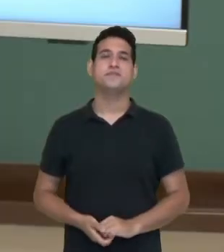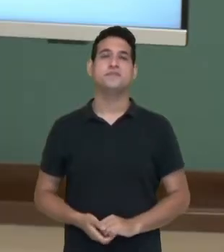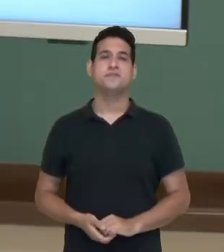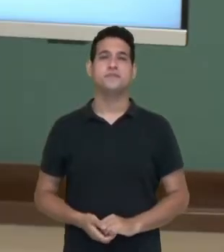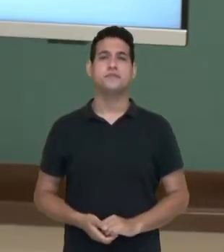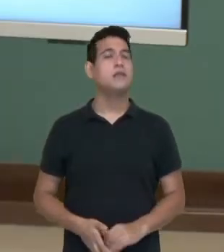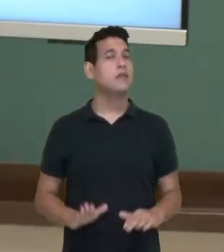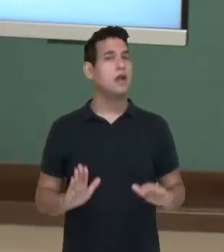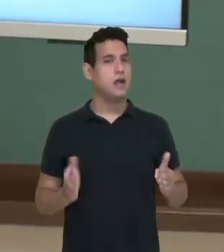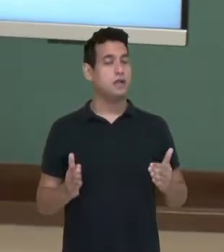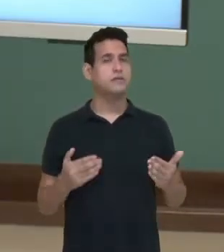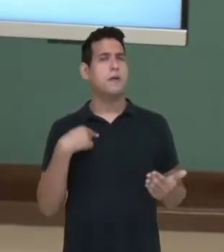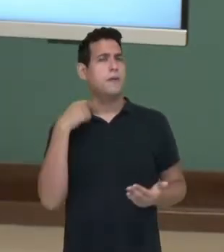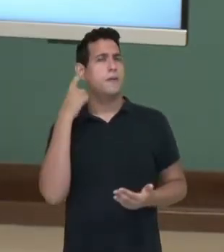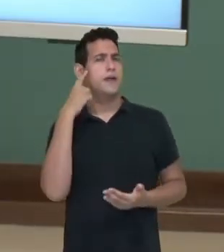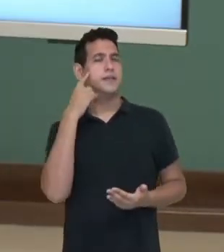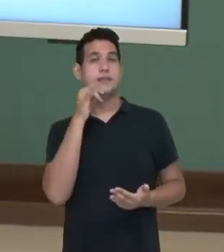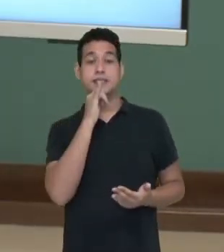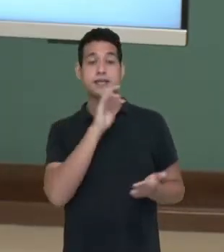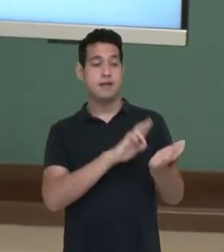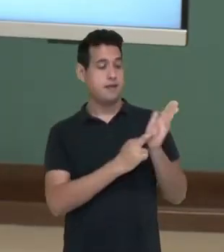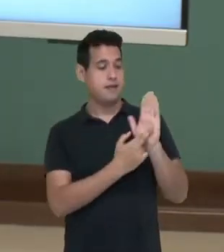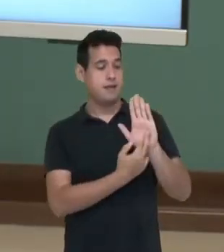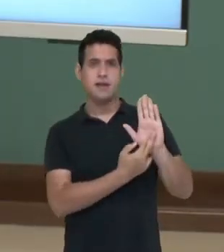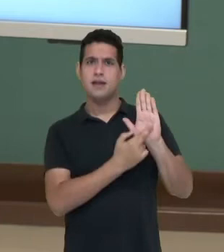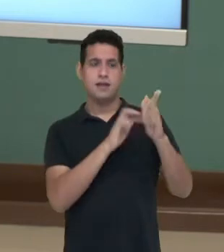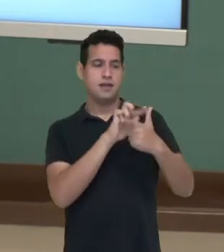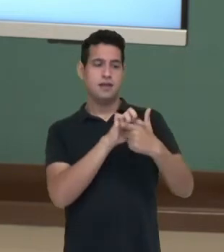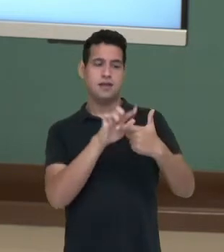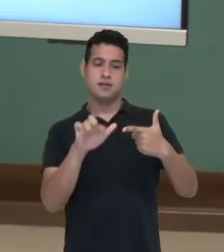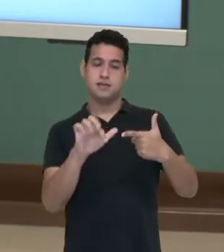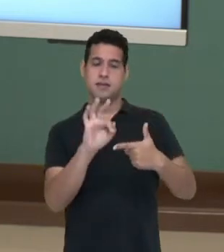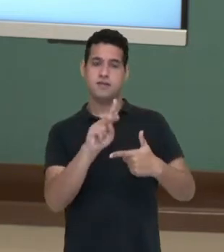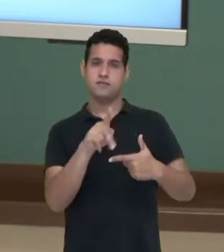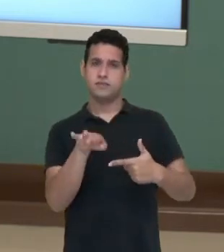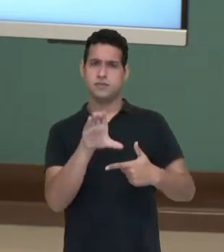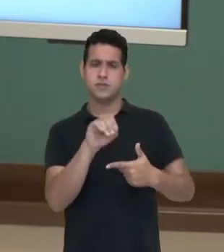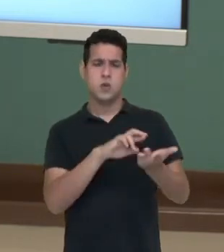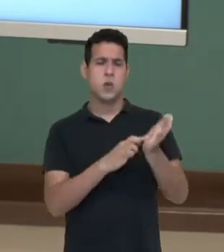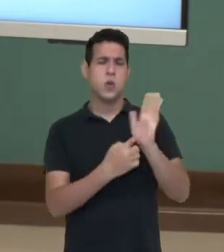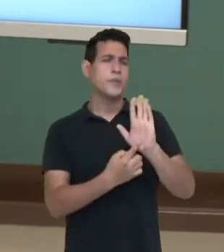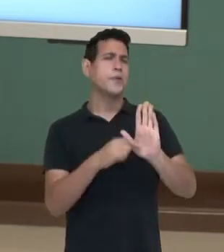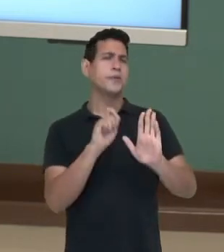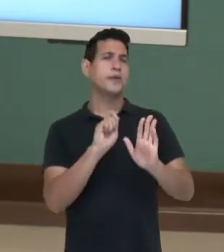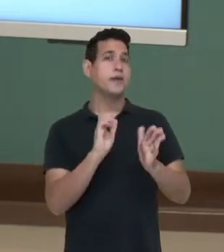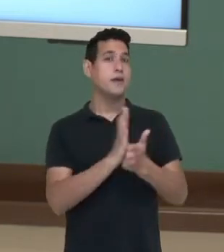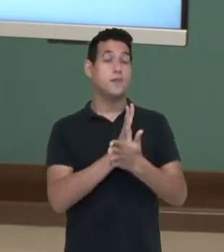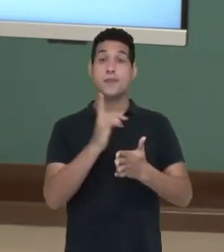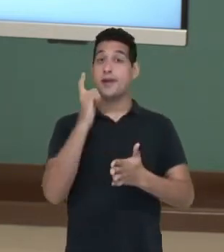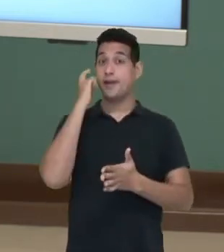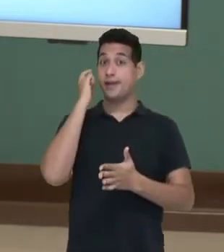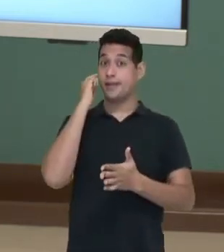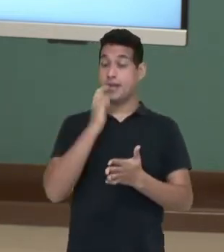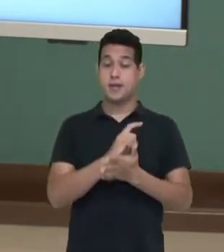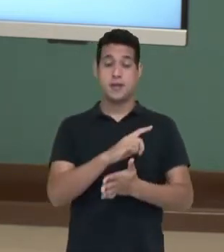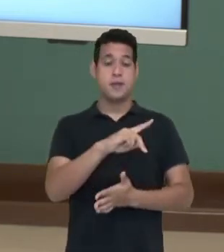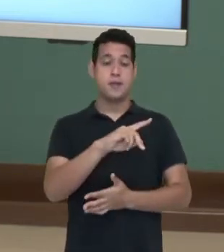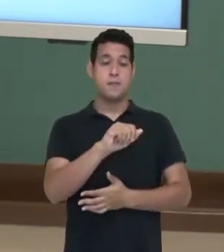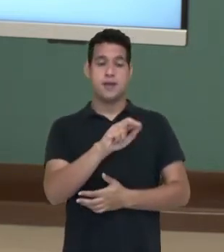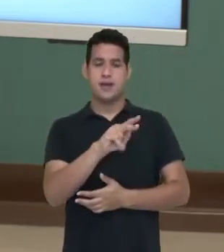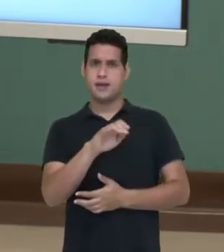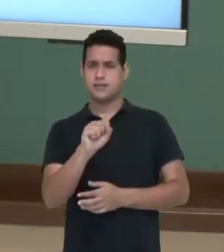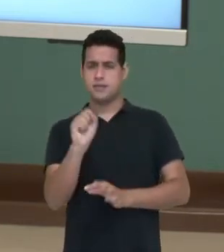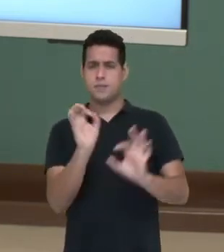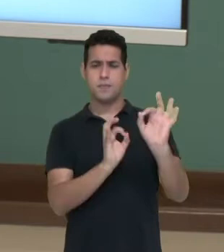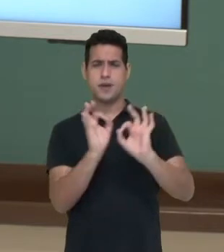Vamos pensar. A representação gráfica de uma função mostra pontos dos pares ordenados. Mas